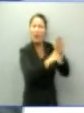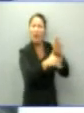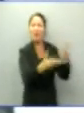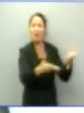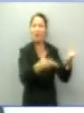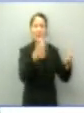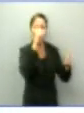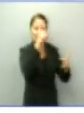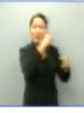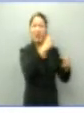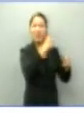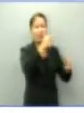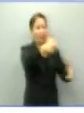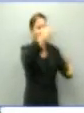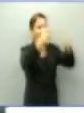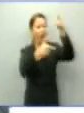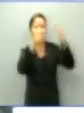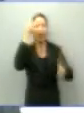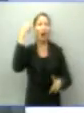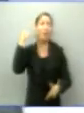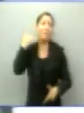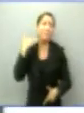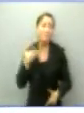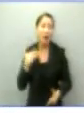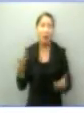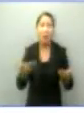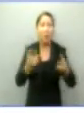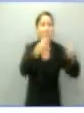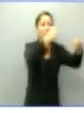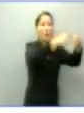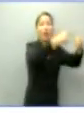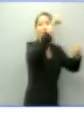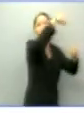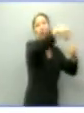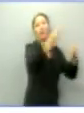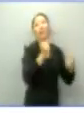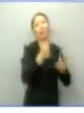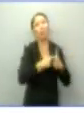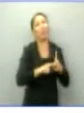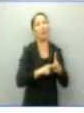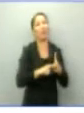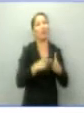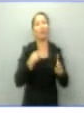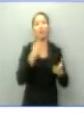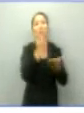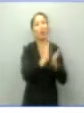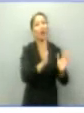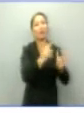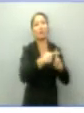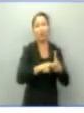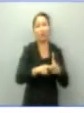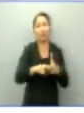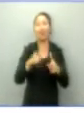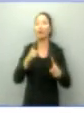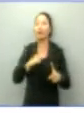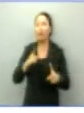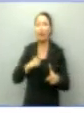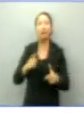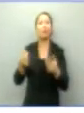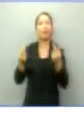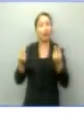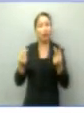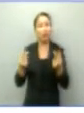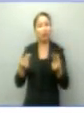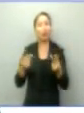policial para prevenir a ocorrência desses eventos e trabalhar na prevenção por meio do programa Rede Cidadã, em sintonia na